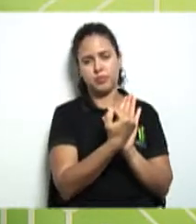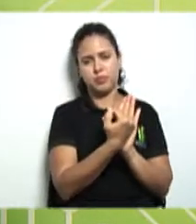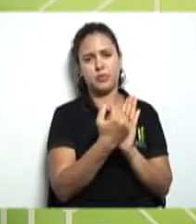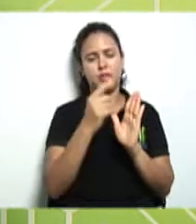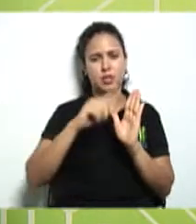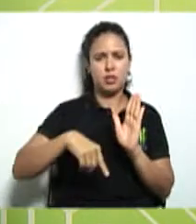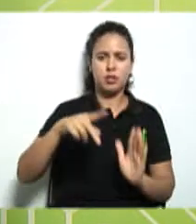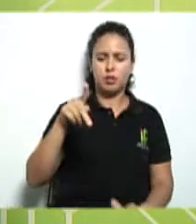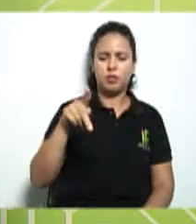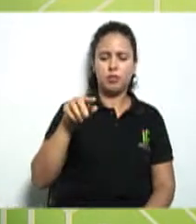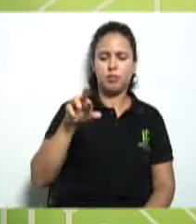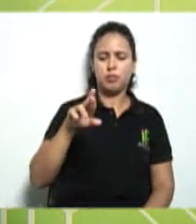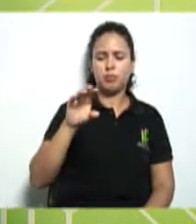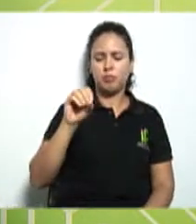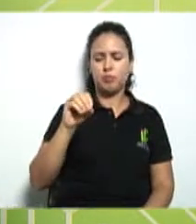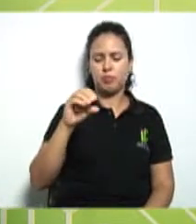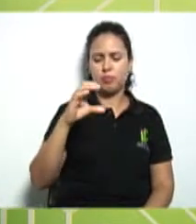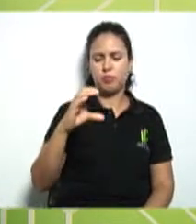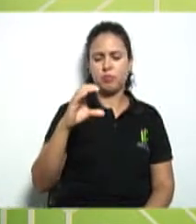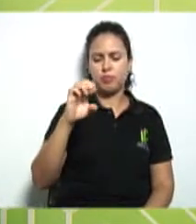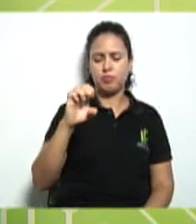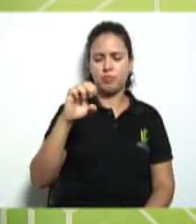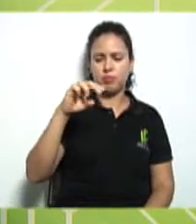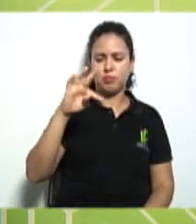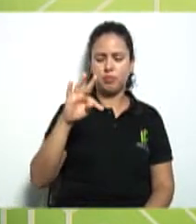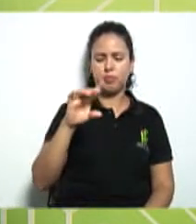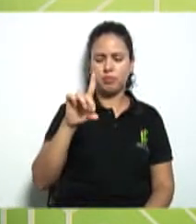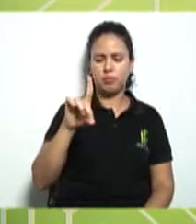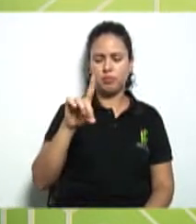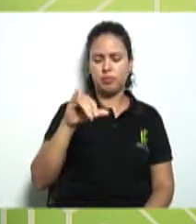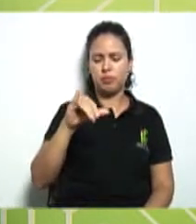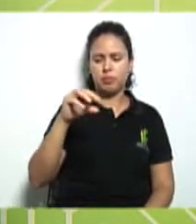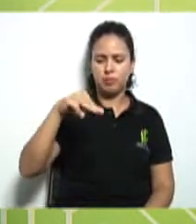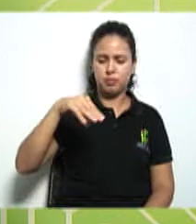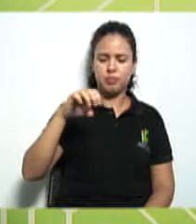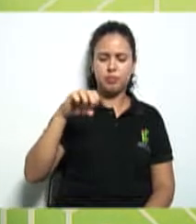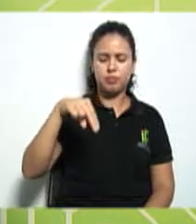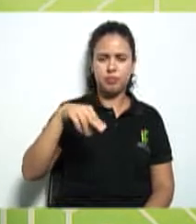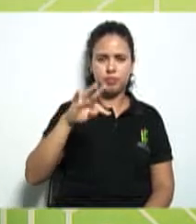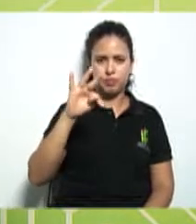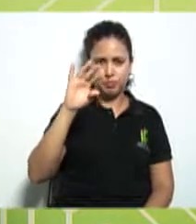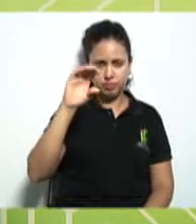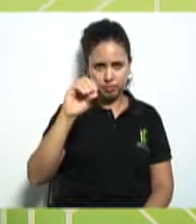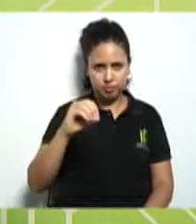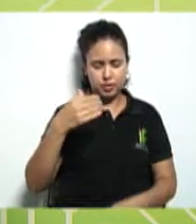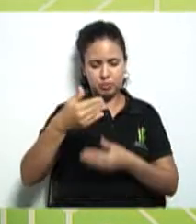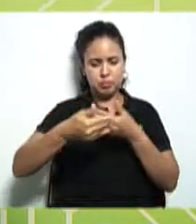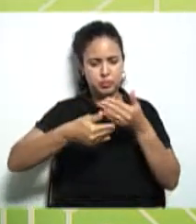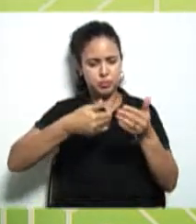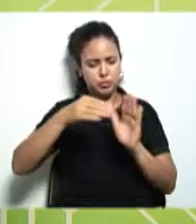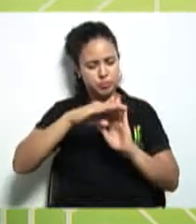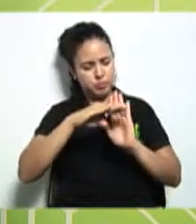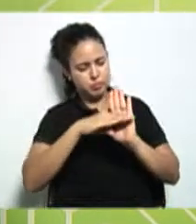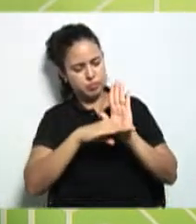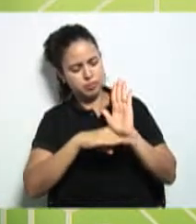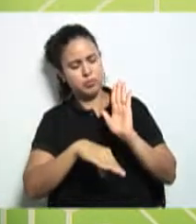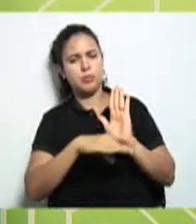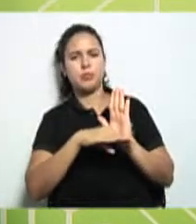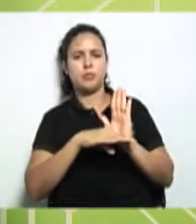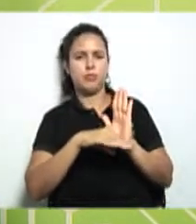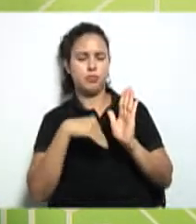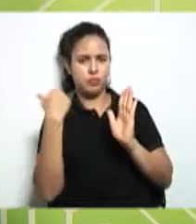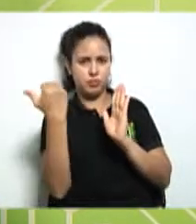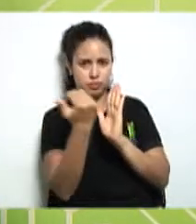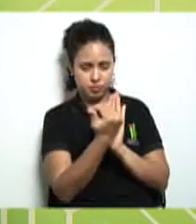que seriam essas sucessões de atos que vão acontecendo para a constituição dessa cooperativa. Então o que é